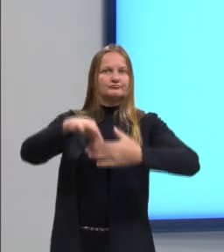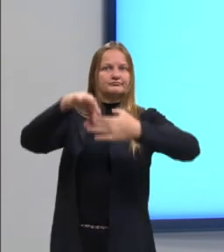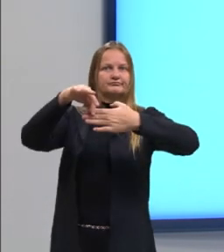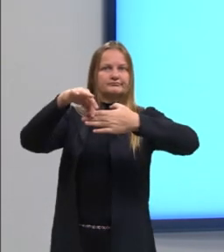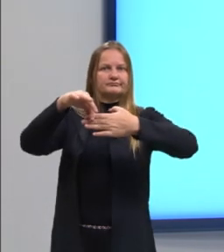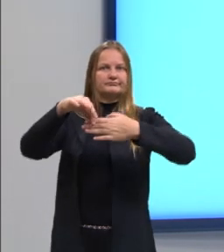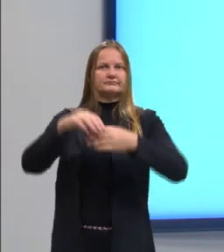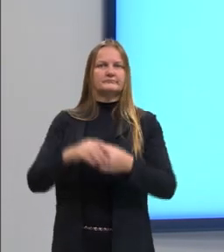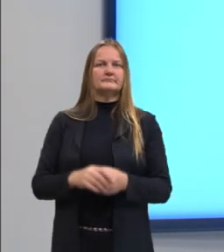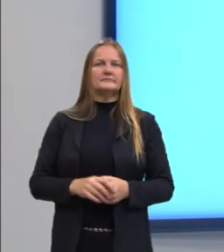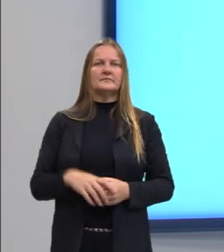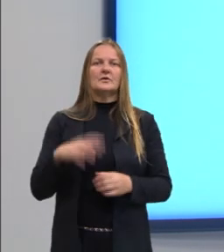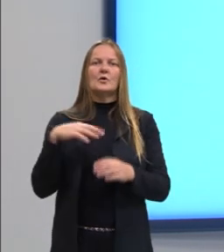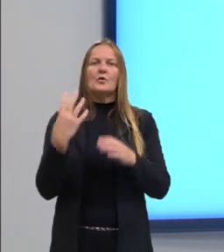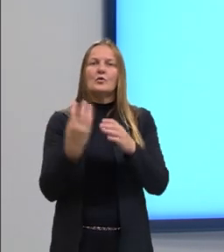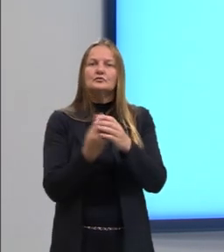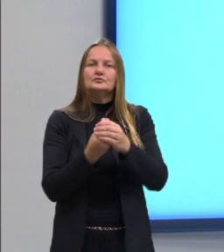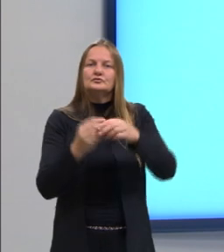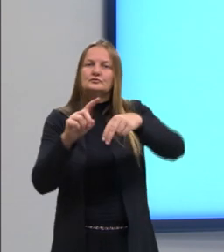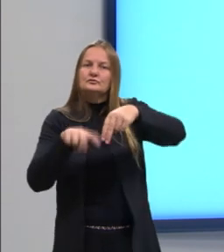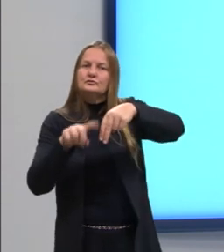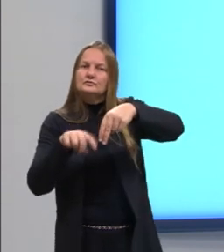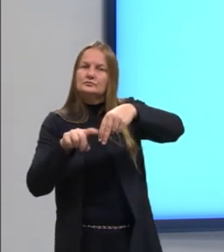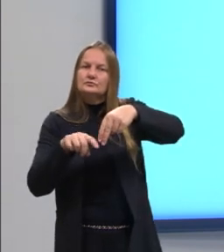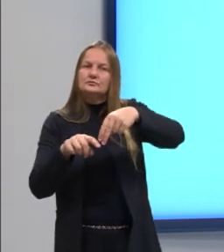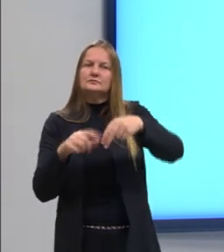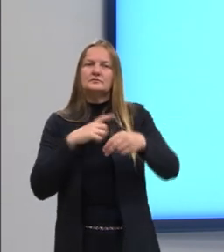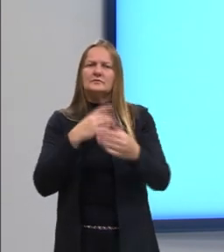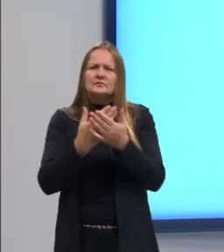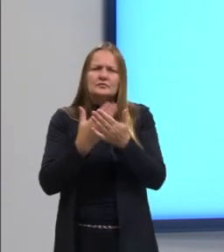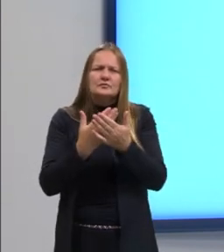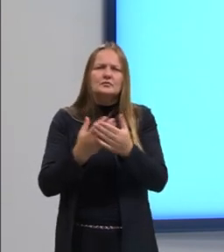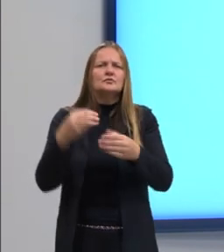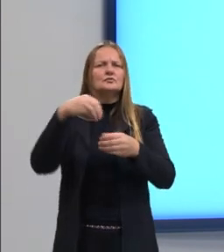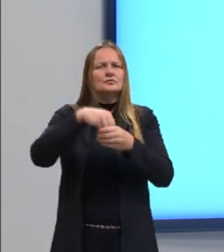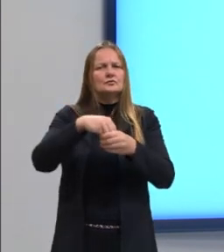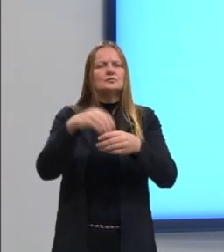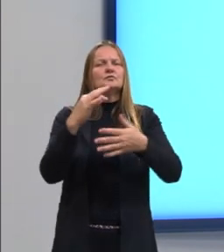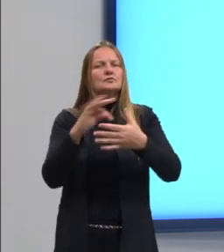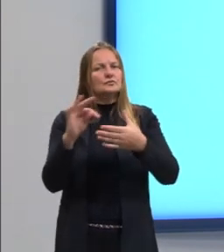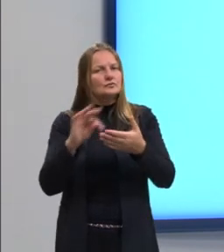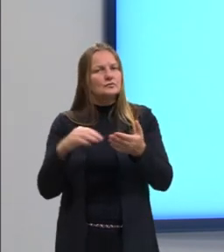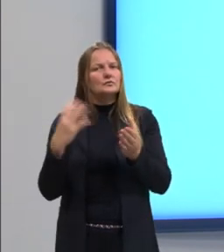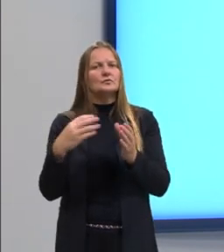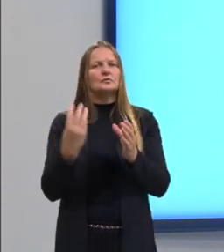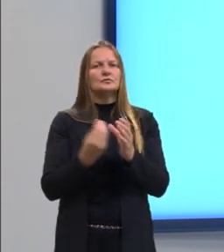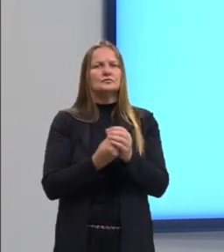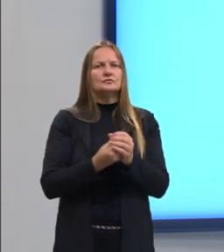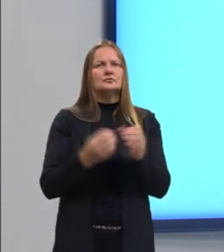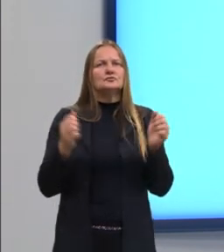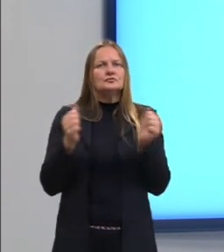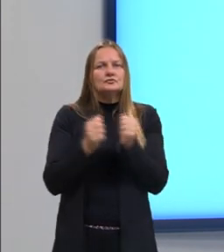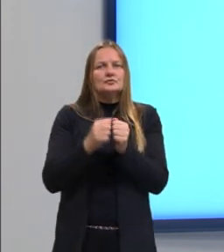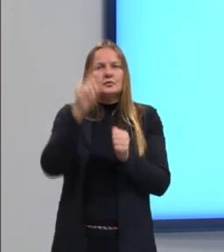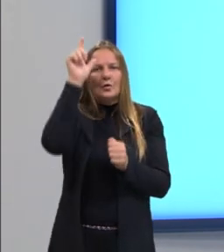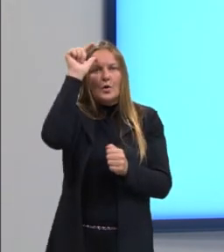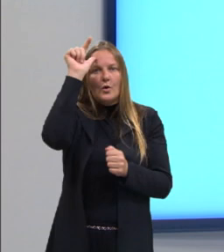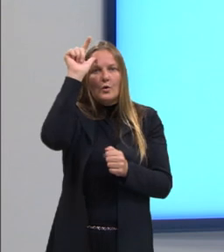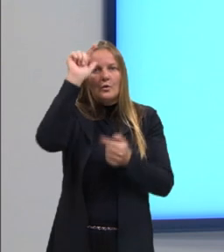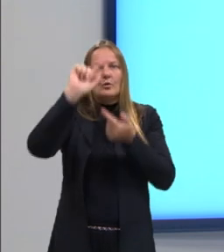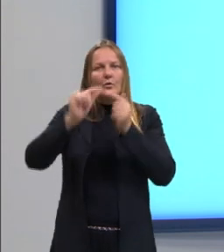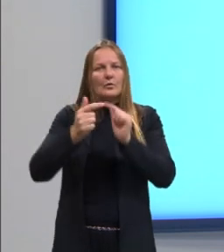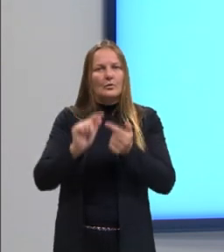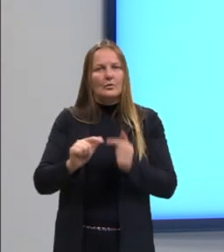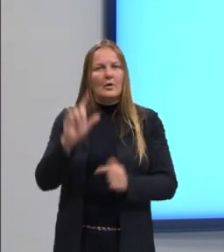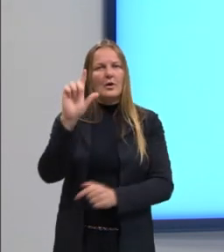certo? Conjunto dos naturais, então, esse estudo faz parte, então, da teoria dos conjuntos e, juntamente com a lógica, fundamentam